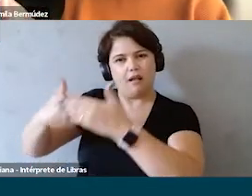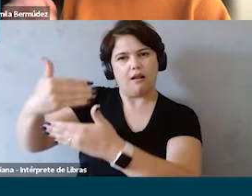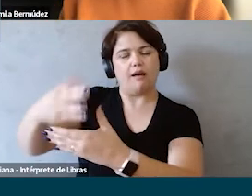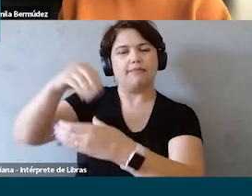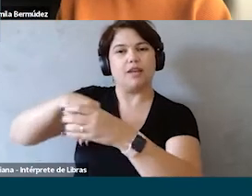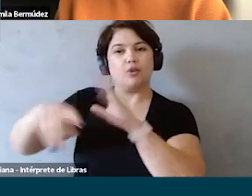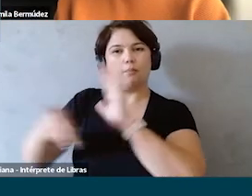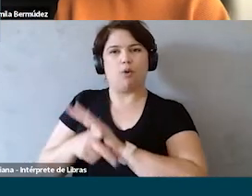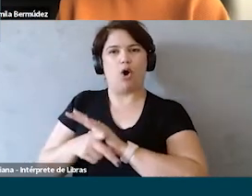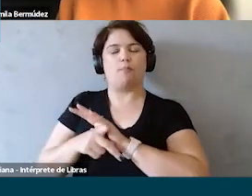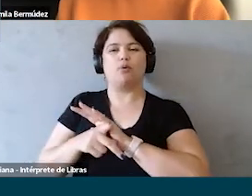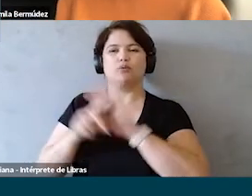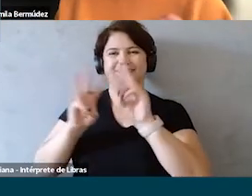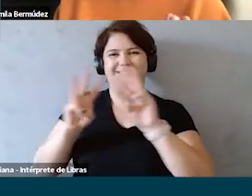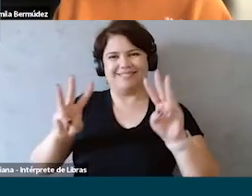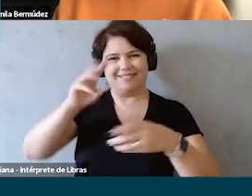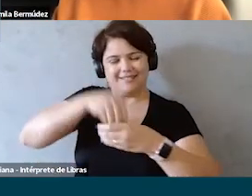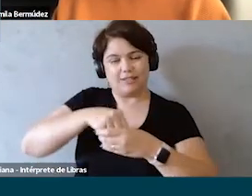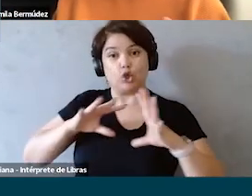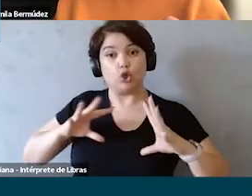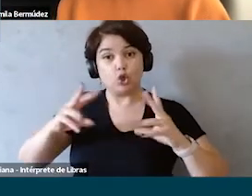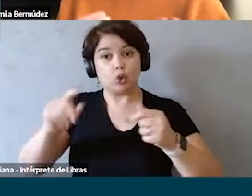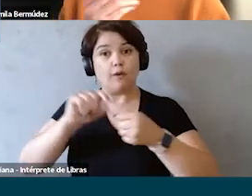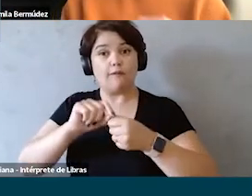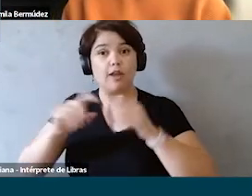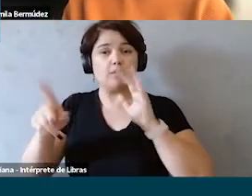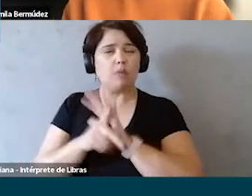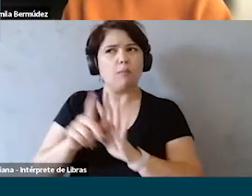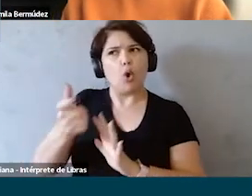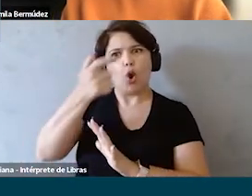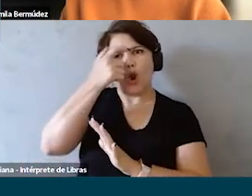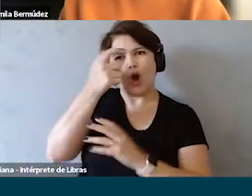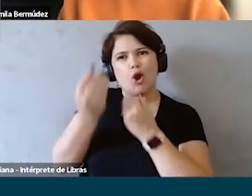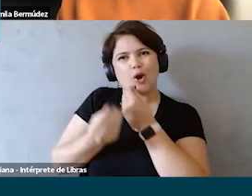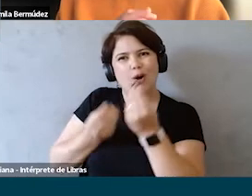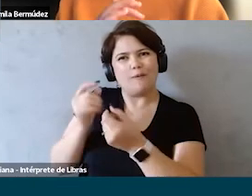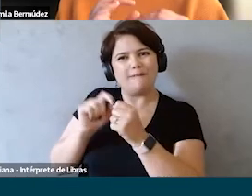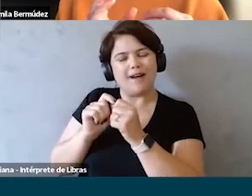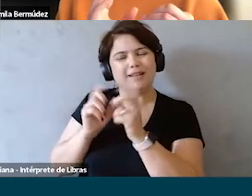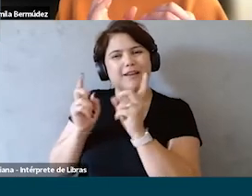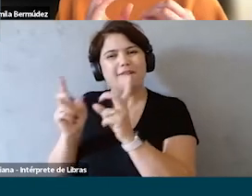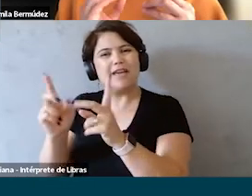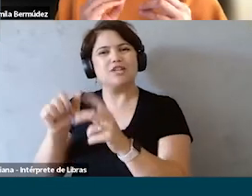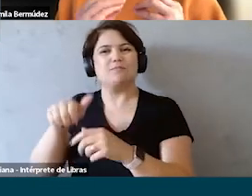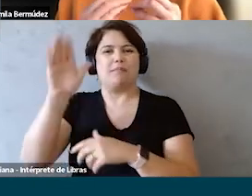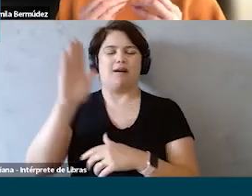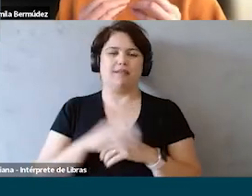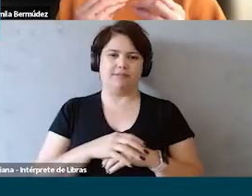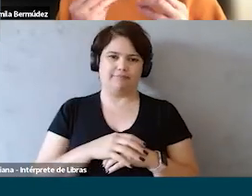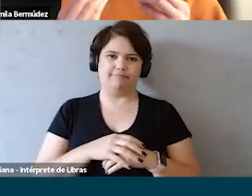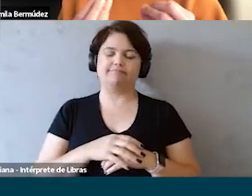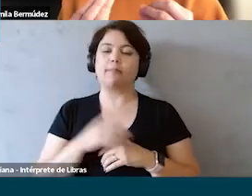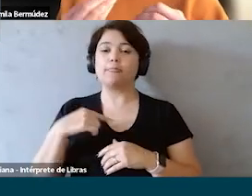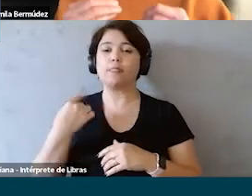do nosso ecossistema. E tudo isso foi construído a partir de uma lógica de score, para que a gente